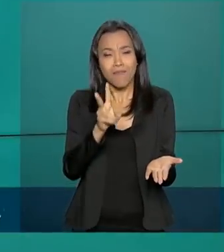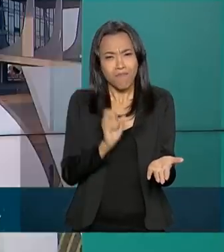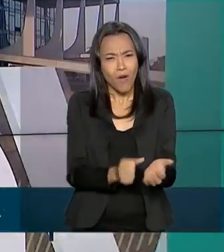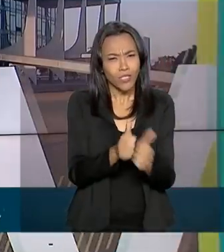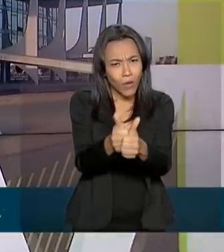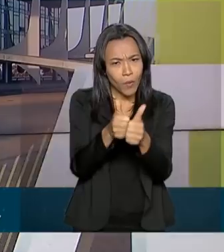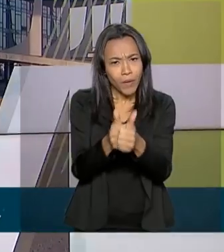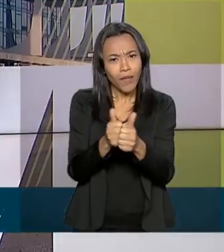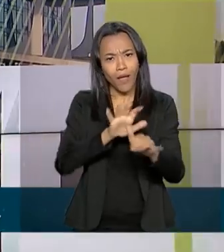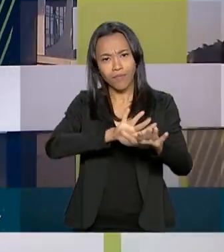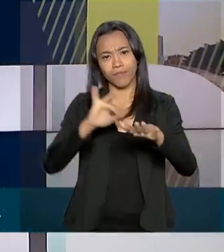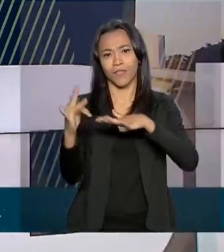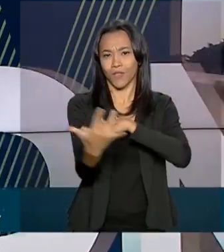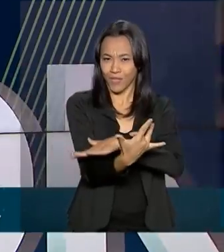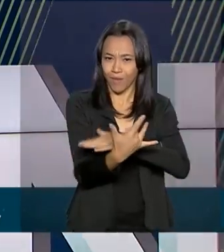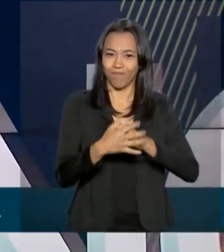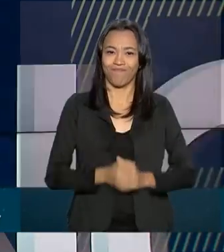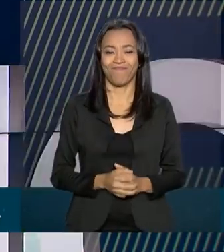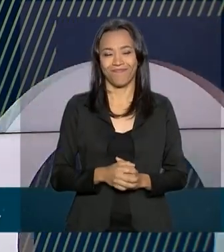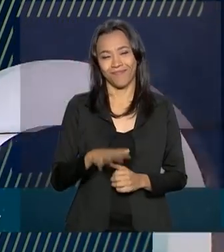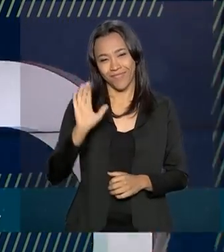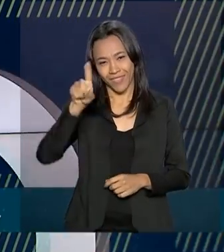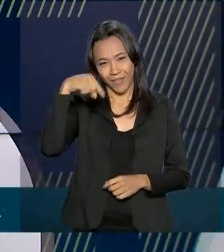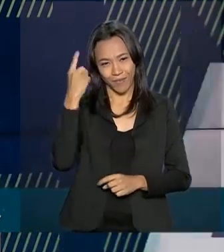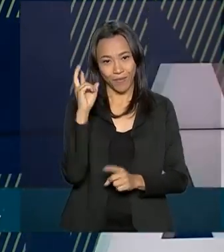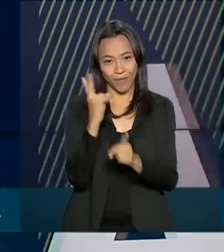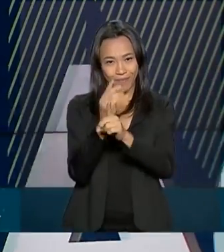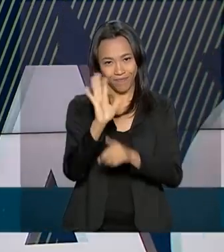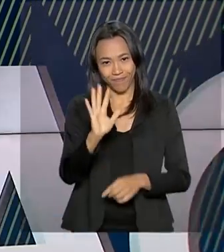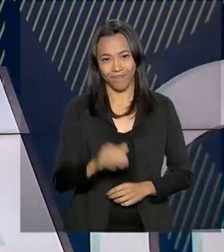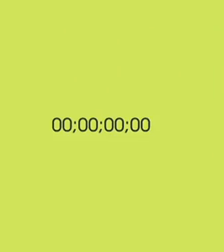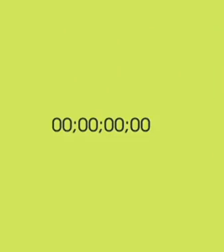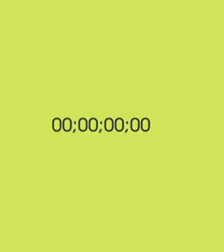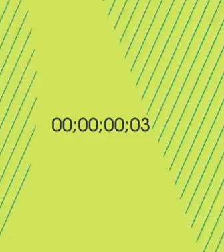também pelas nossas redes sociais. Até a próxima edição.